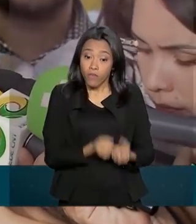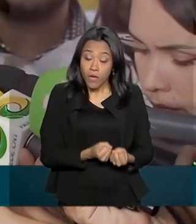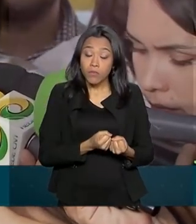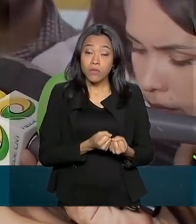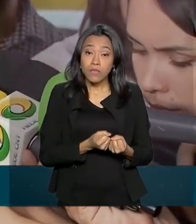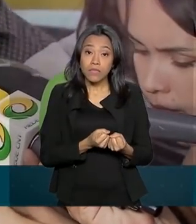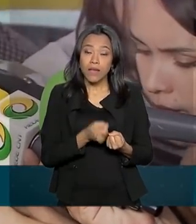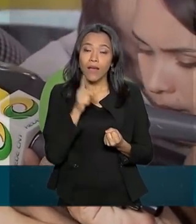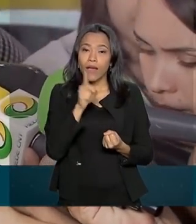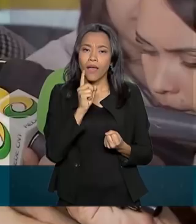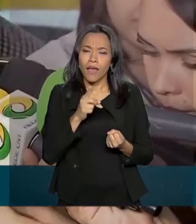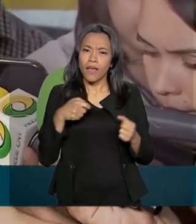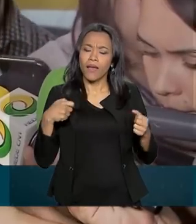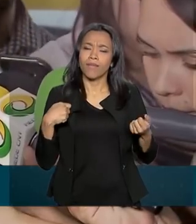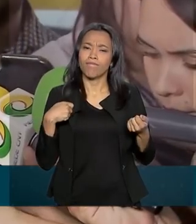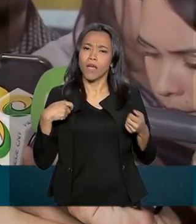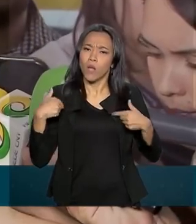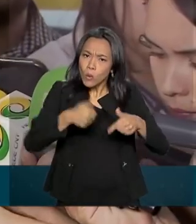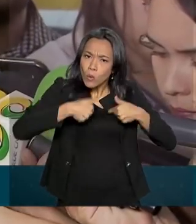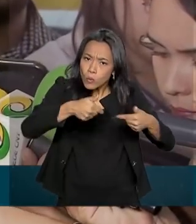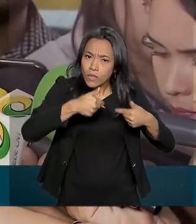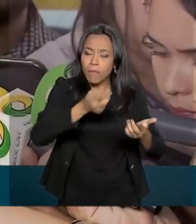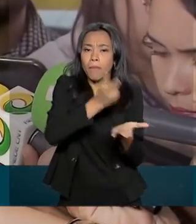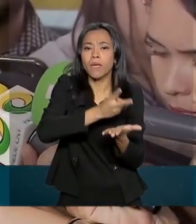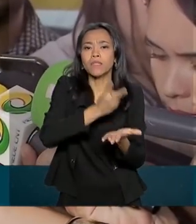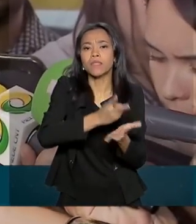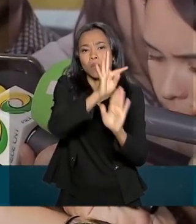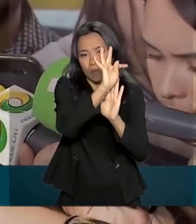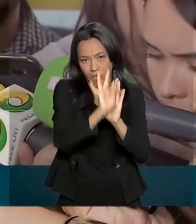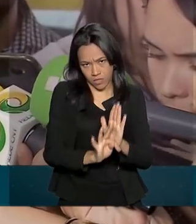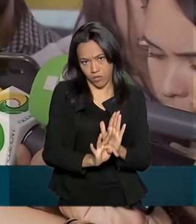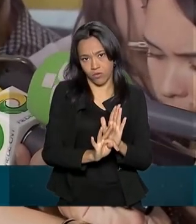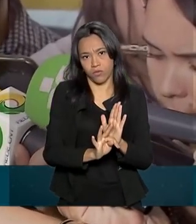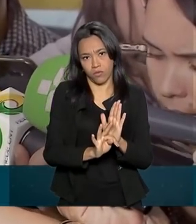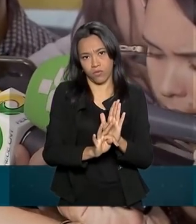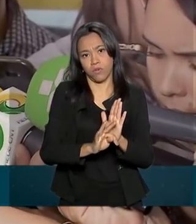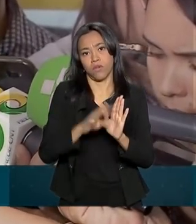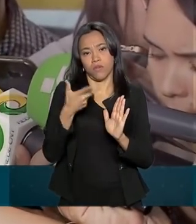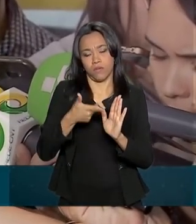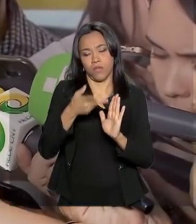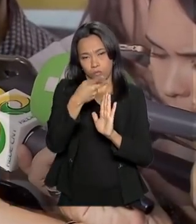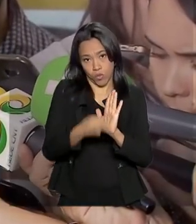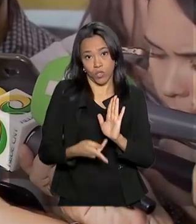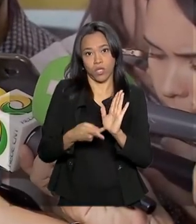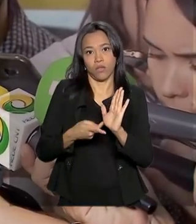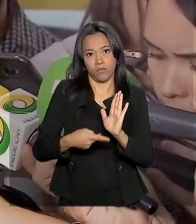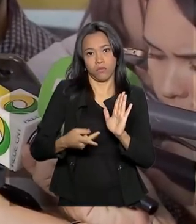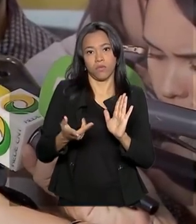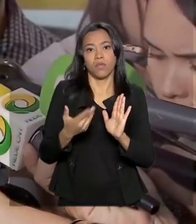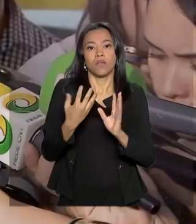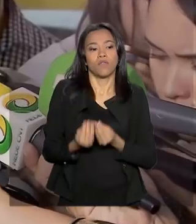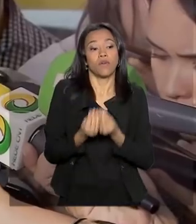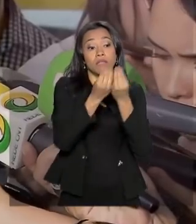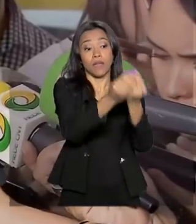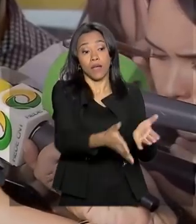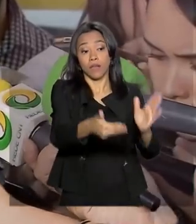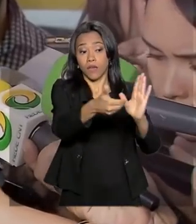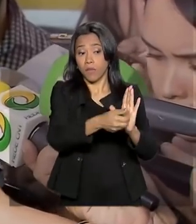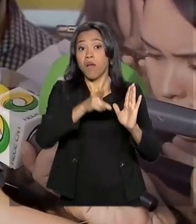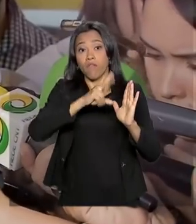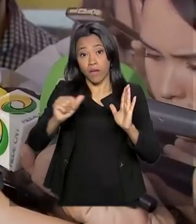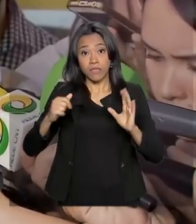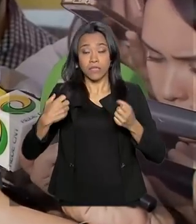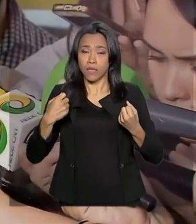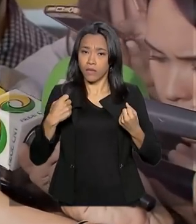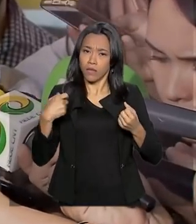do projeto. Todos os itens que foram apresentados por ocasião da entrega do projeto na Câmara Federal serão defendidos